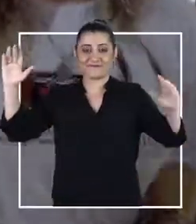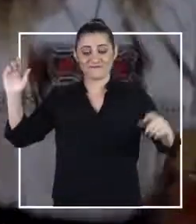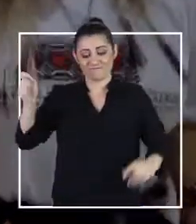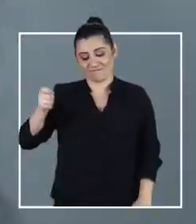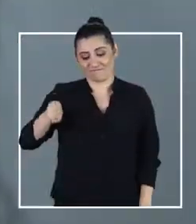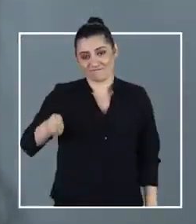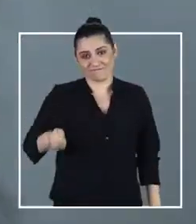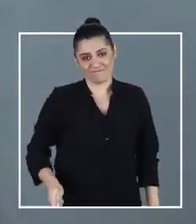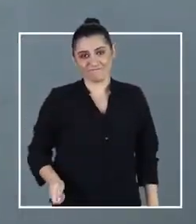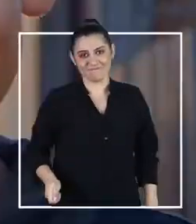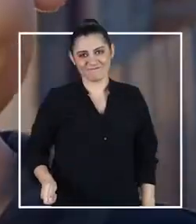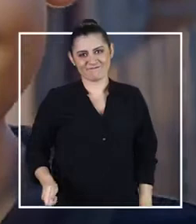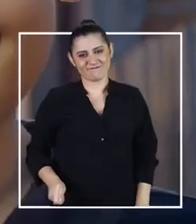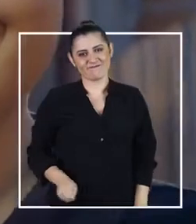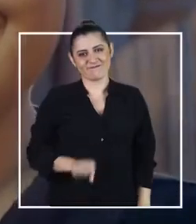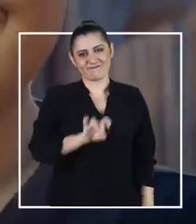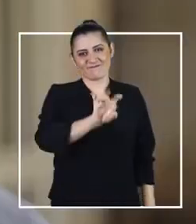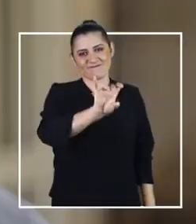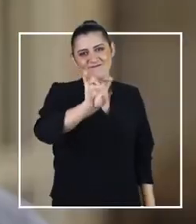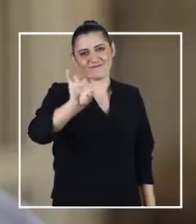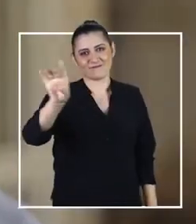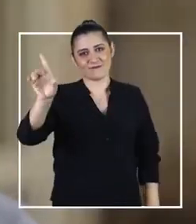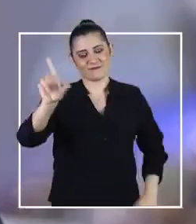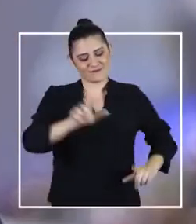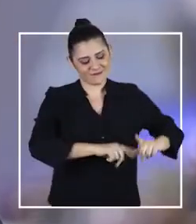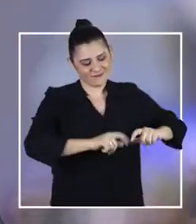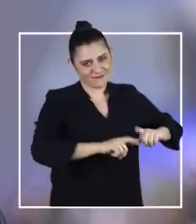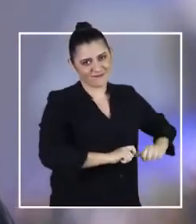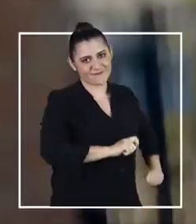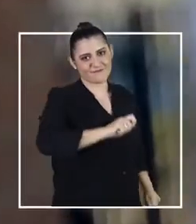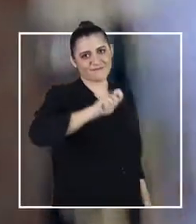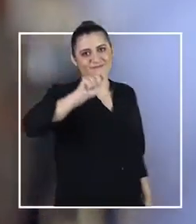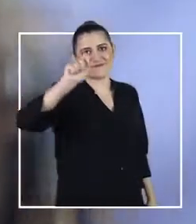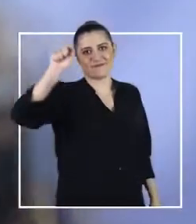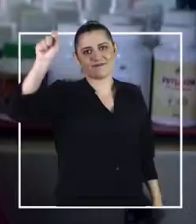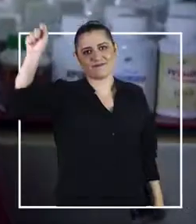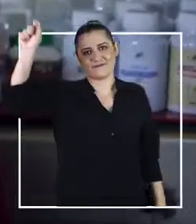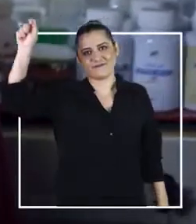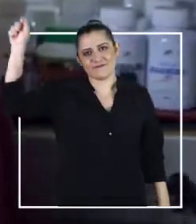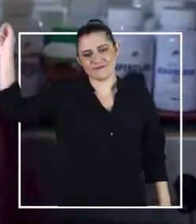Encha o peito de cada acreano,